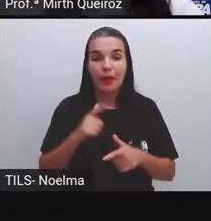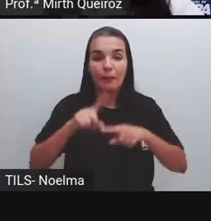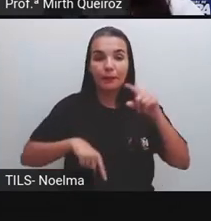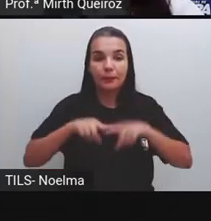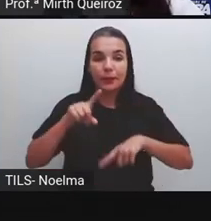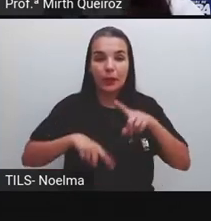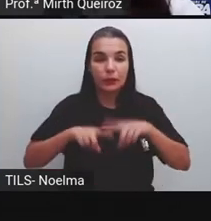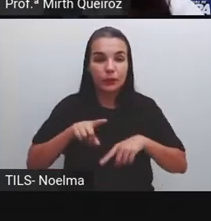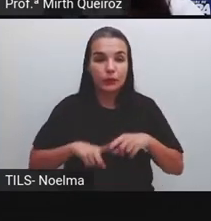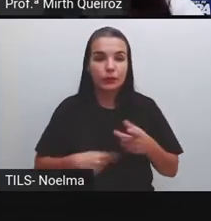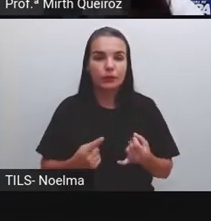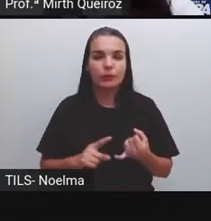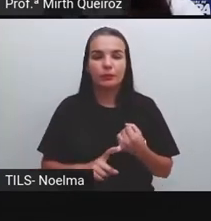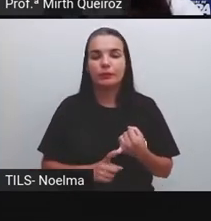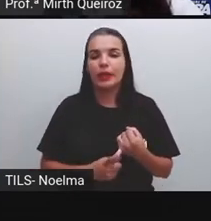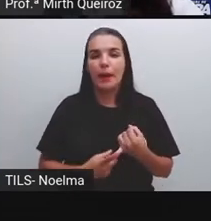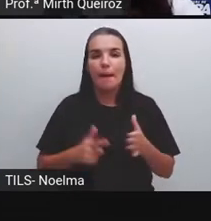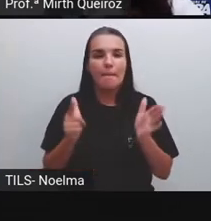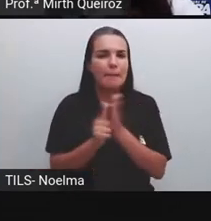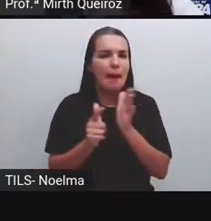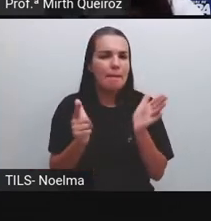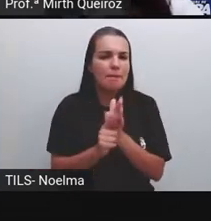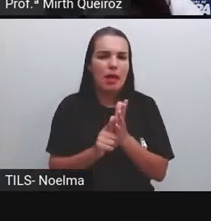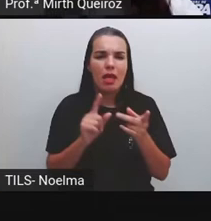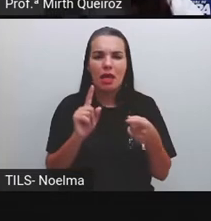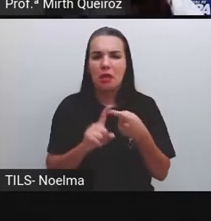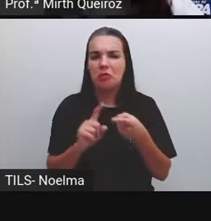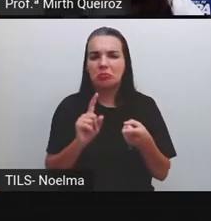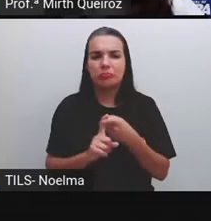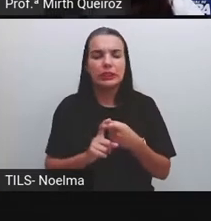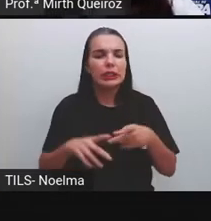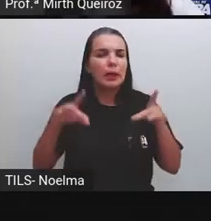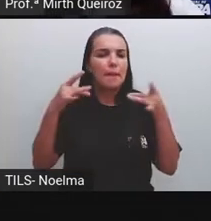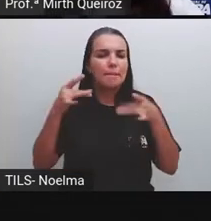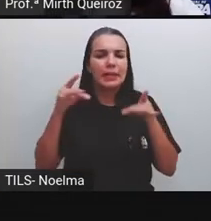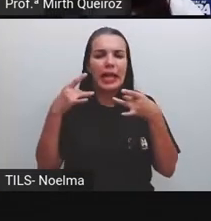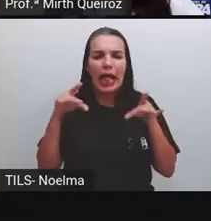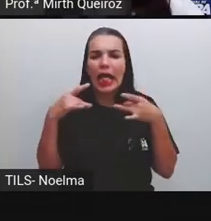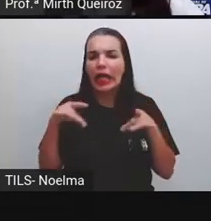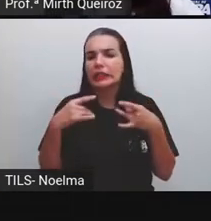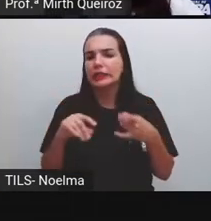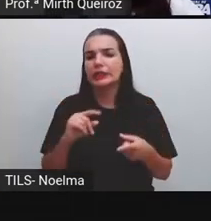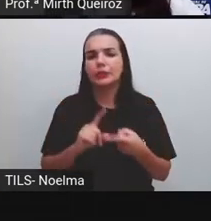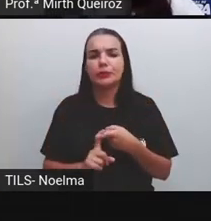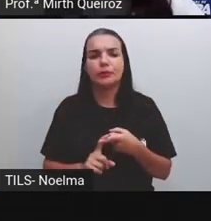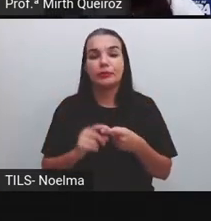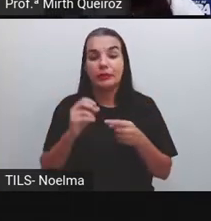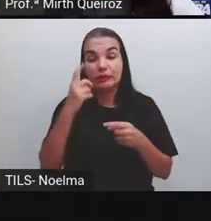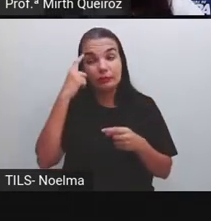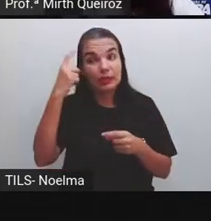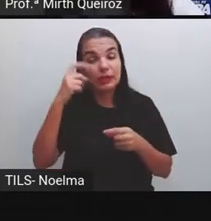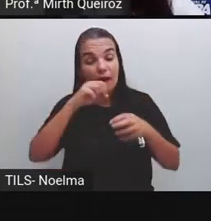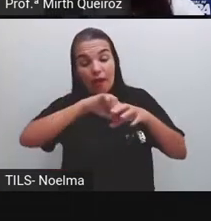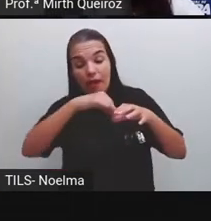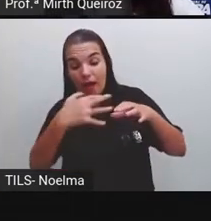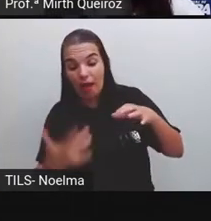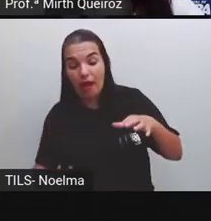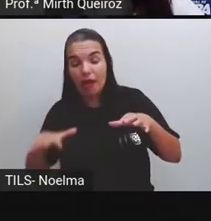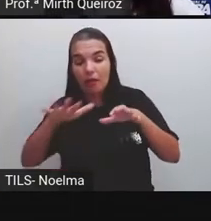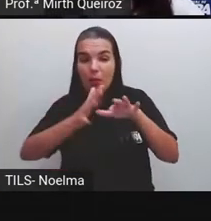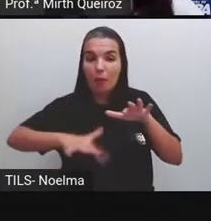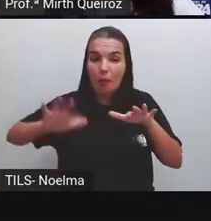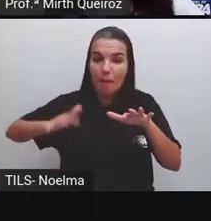resíduos de papel e de plástico. Imagina aí esses resíduos caindo aí no mar, né? Resíduos domésticos